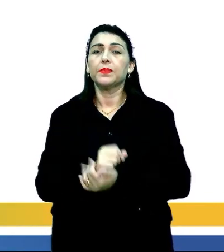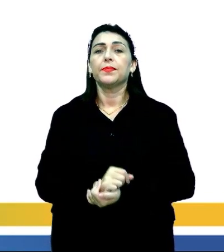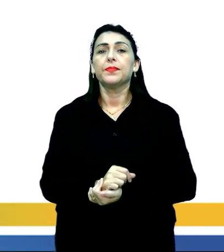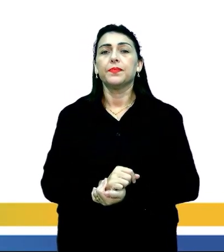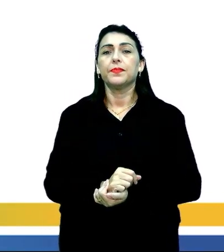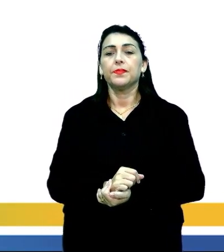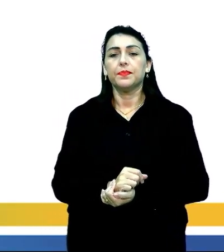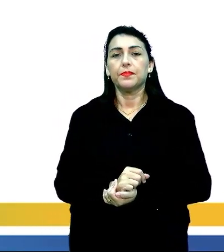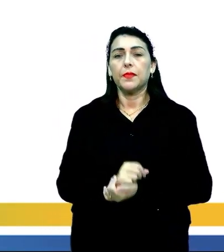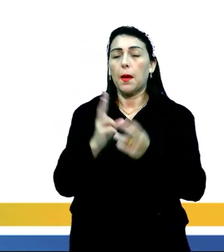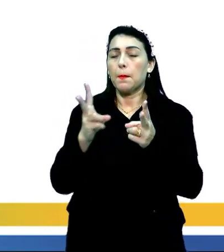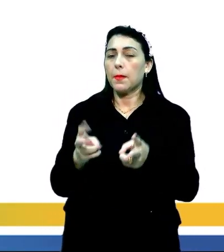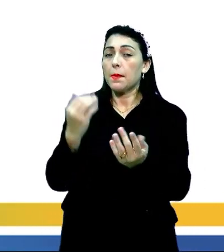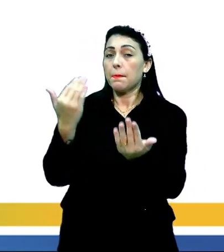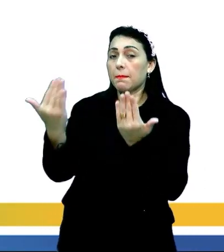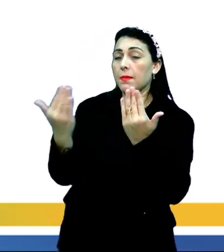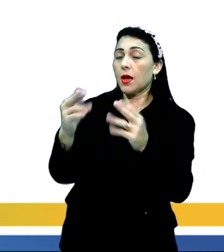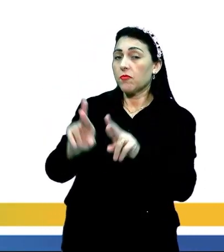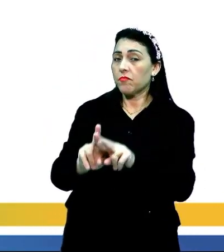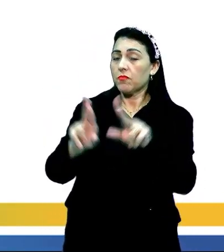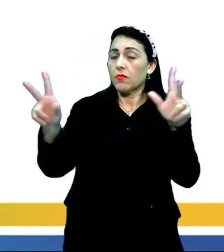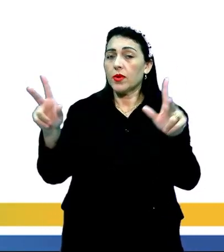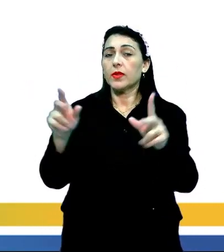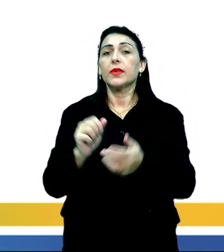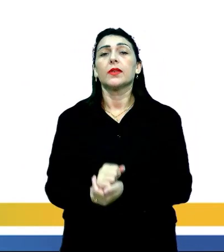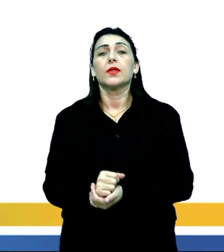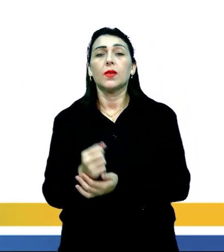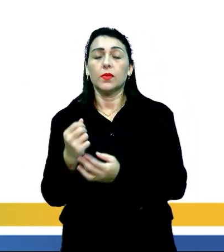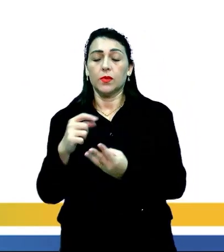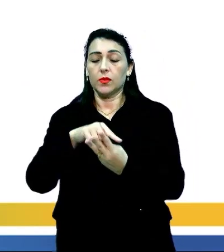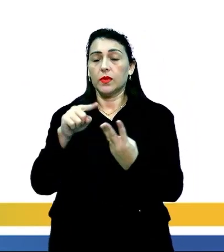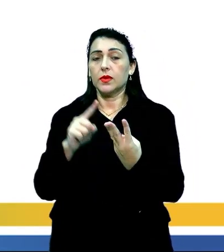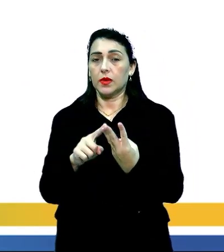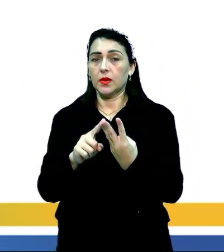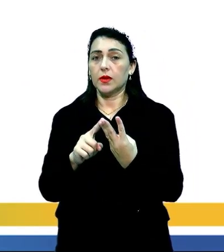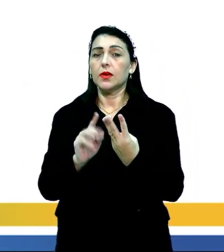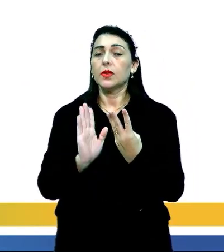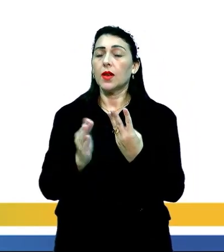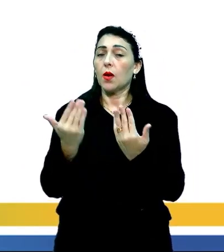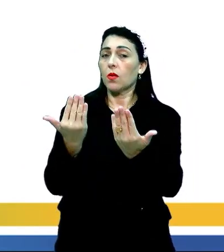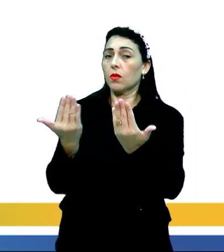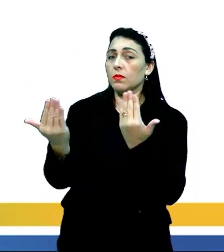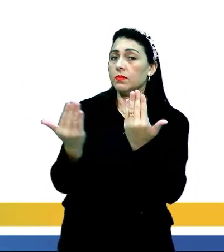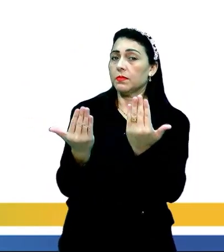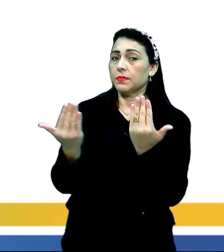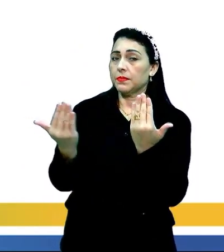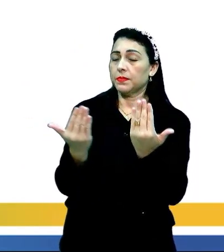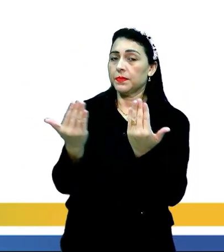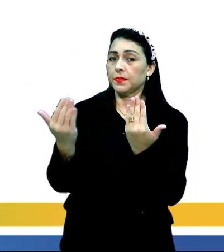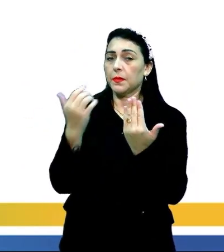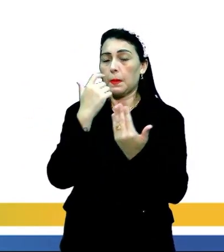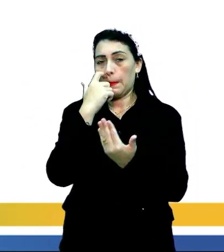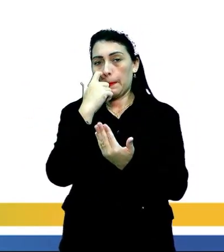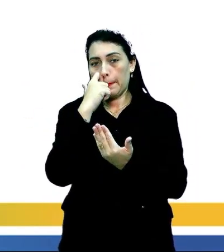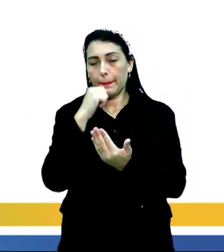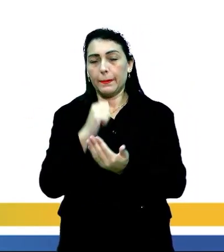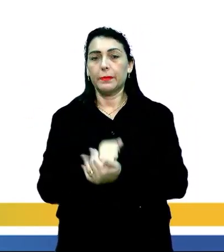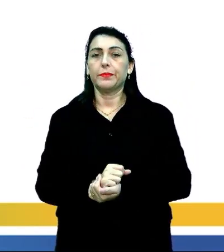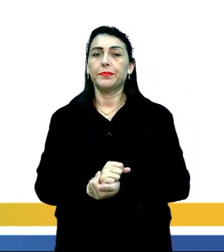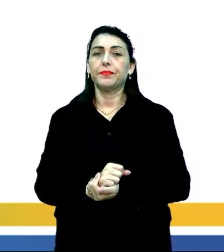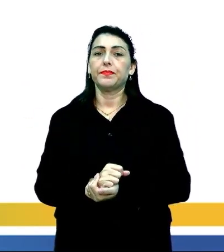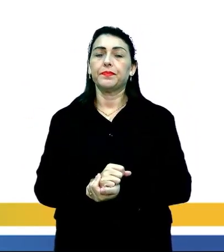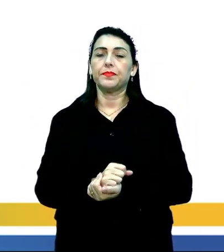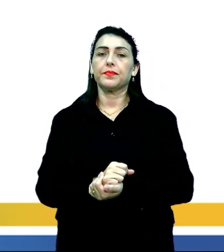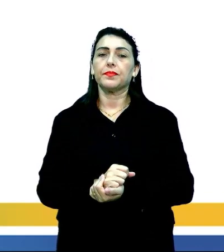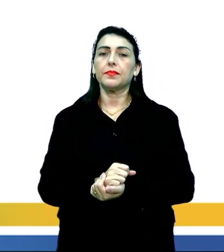Aqui vocês podem ver quão diferentes são esses domínios, se a gente comparar, se a gente fizer a comparação aí entre